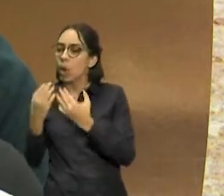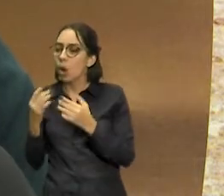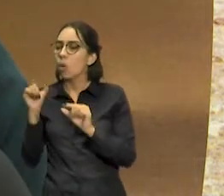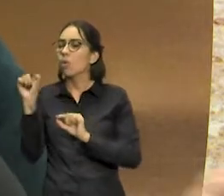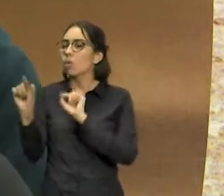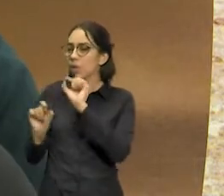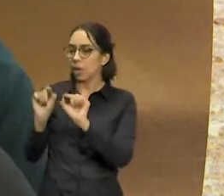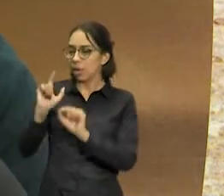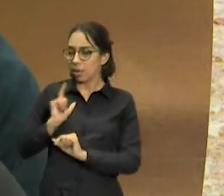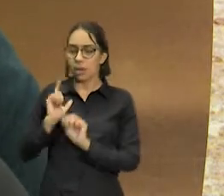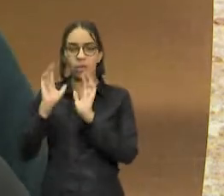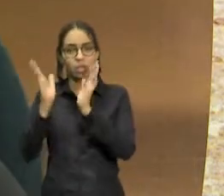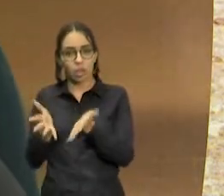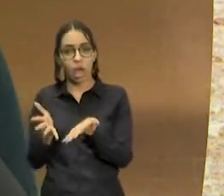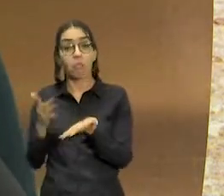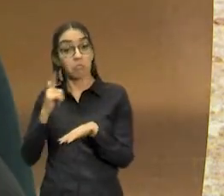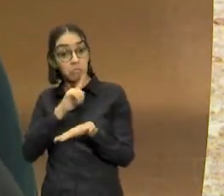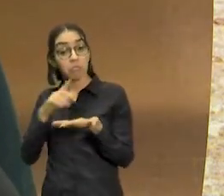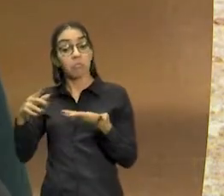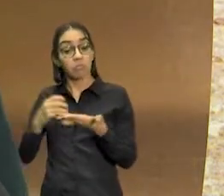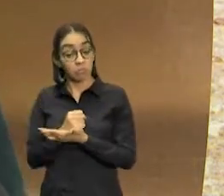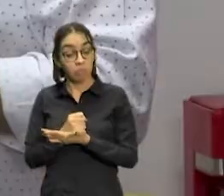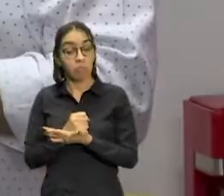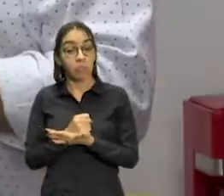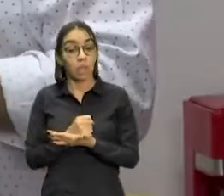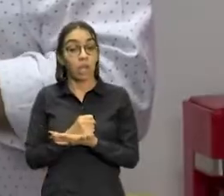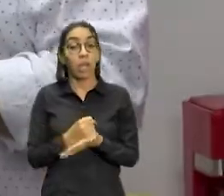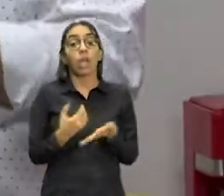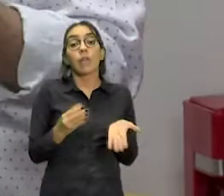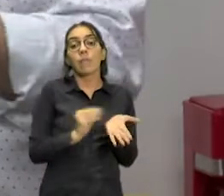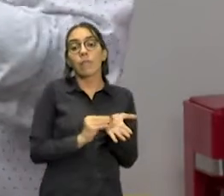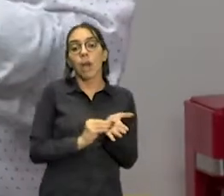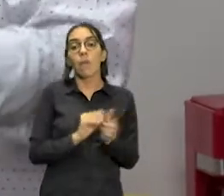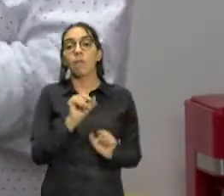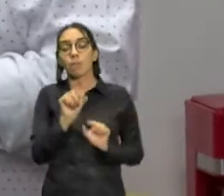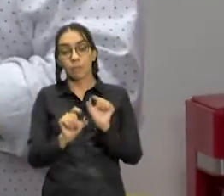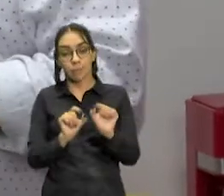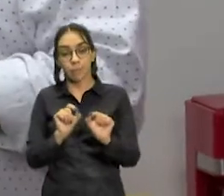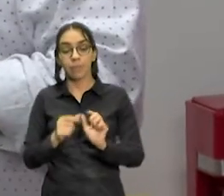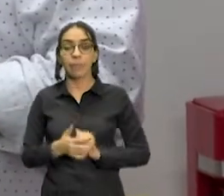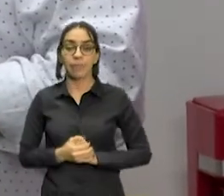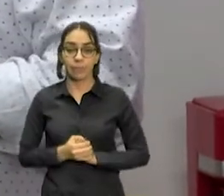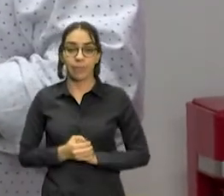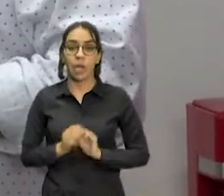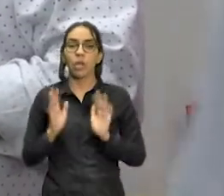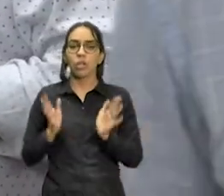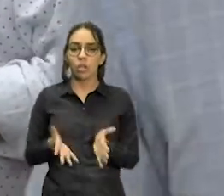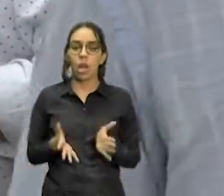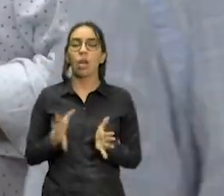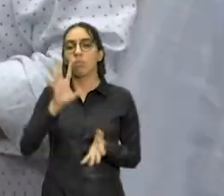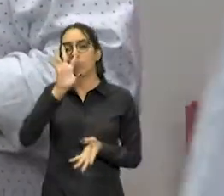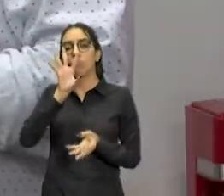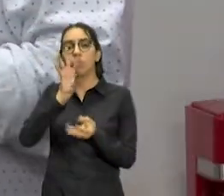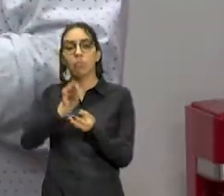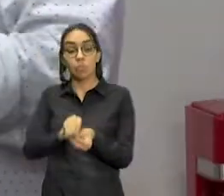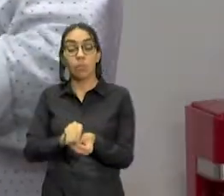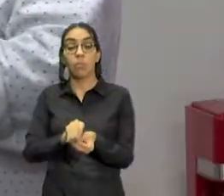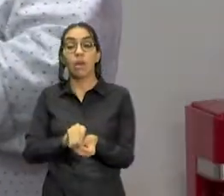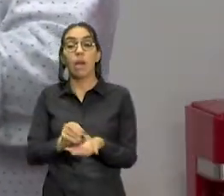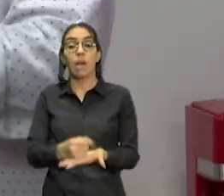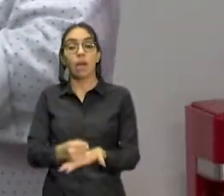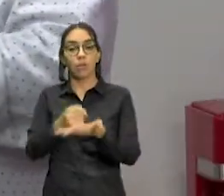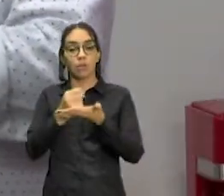boa funcionando, e o que temos de lacuna. Além dos boletins que ajudaram o desenvolvimento das diretrizes de